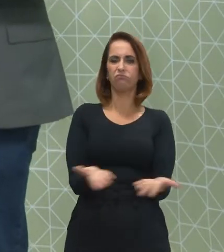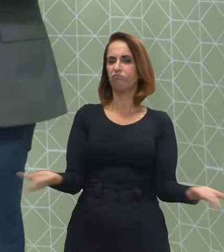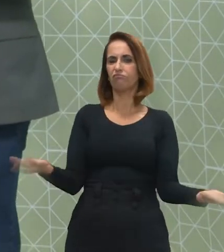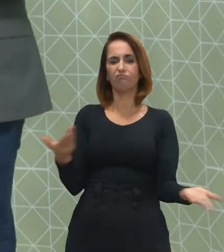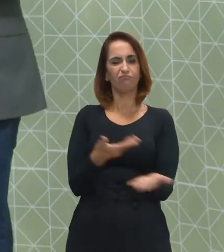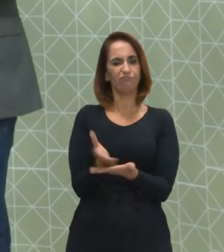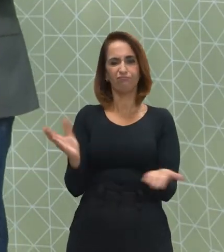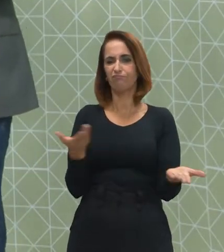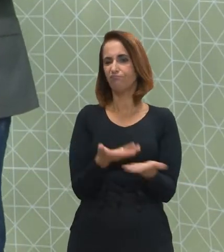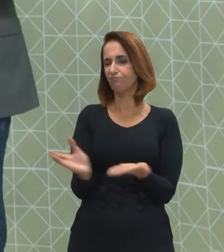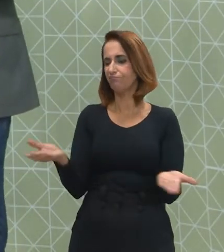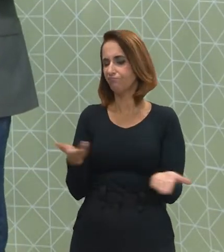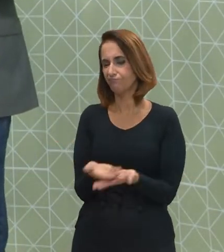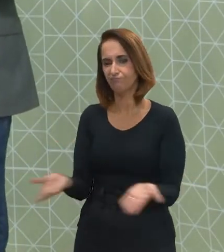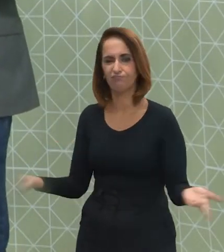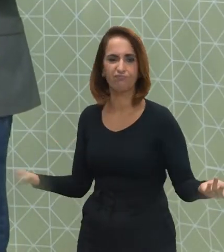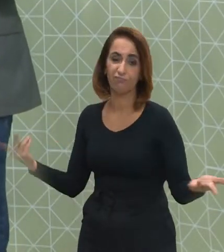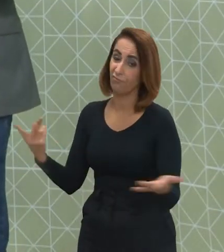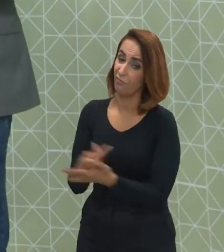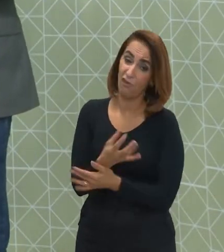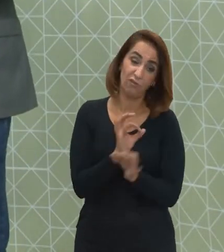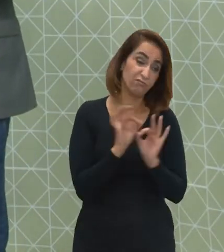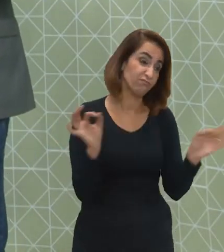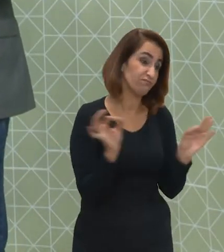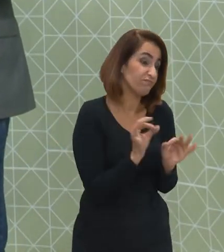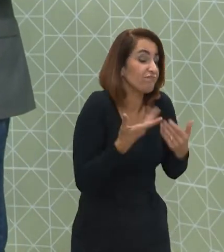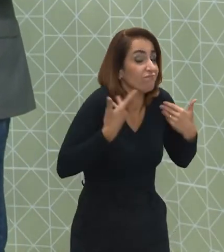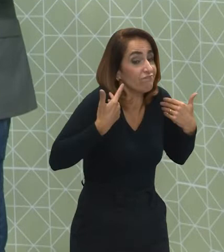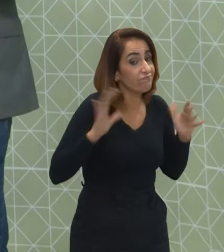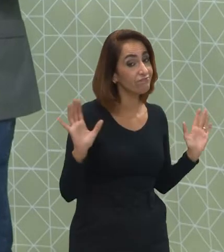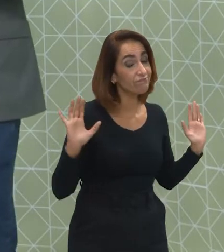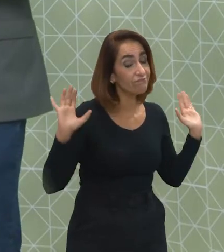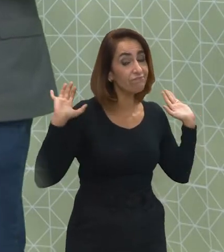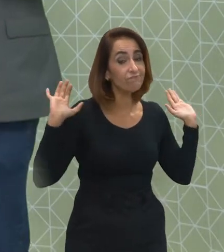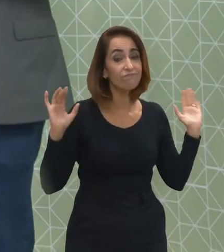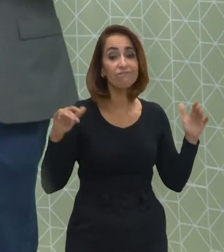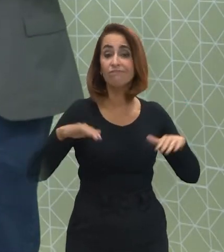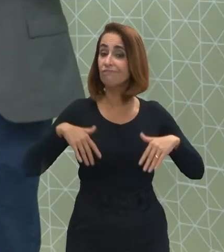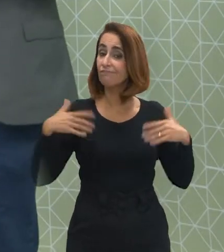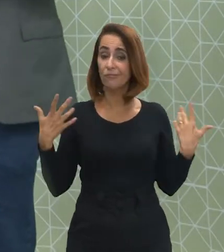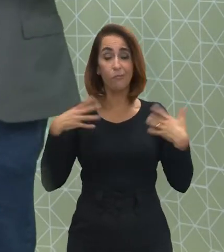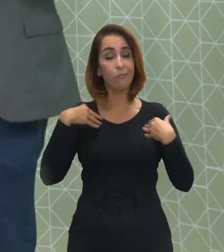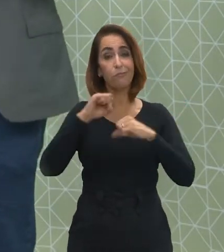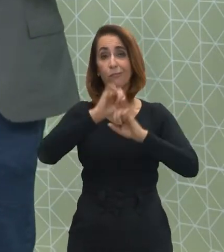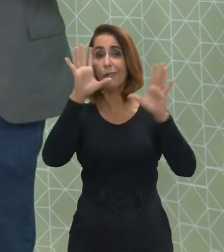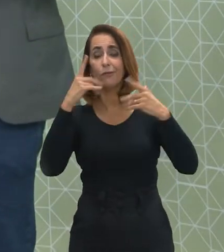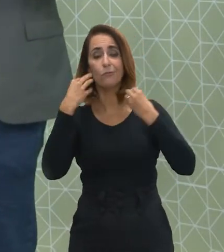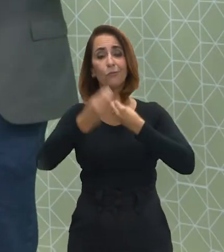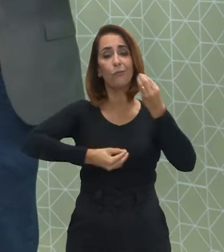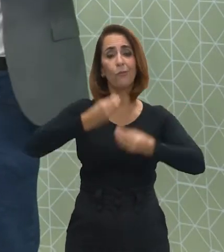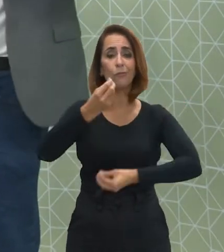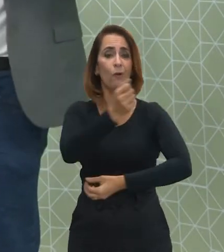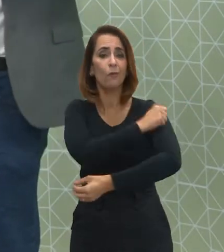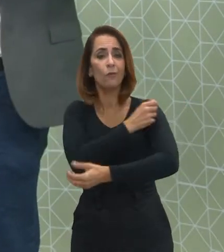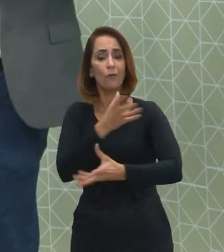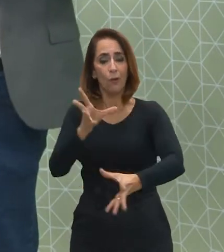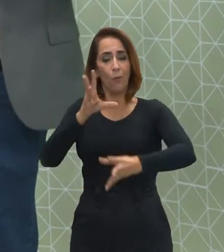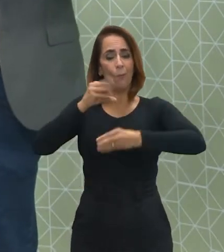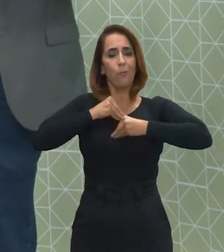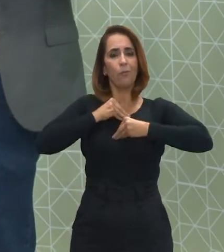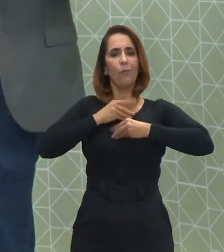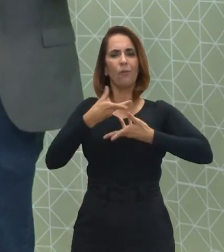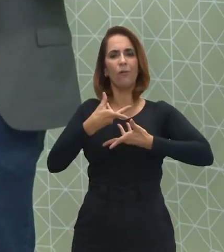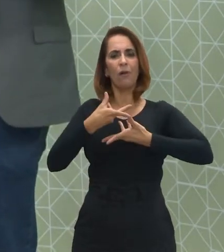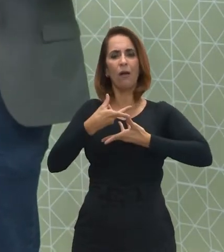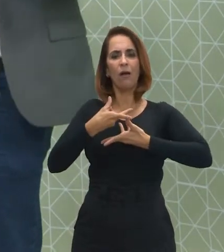muitas vezes, ele pode utilizar esse termo de uma forma equivocada. Então, claro, como que o sujeito incorpora